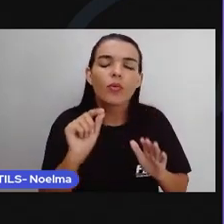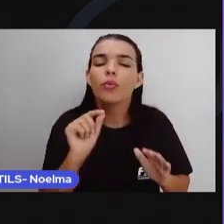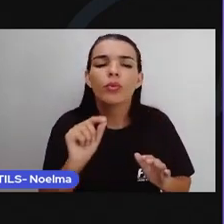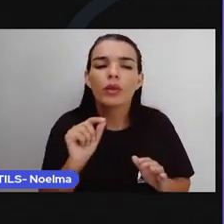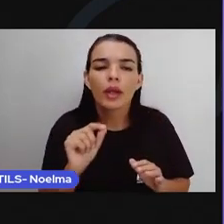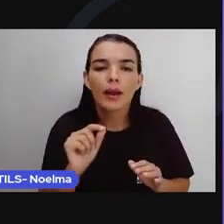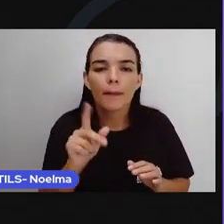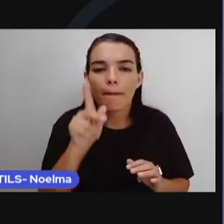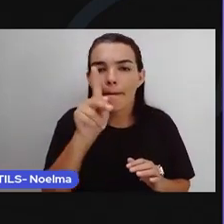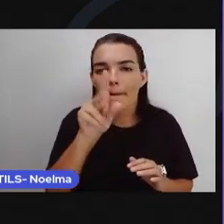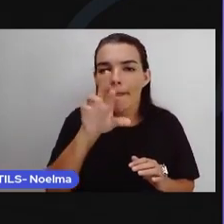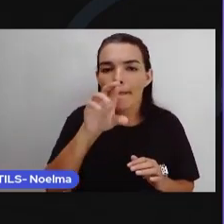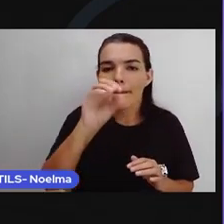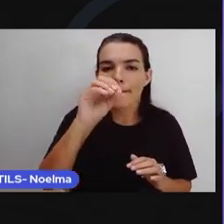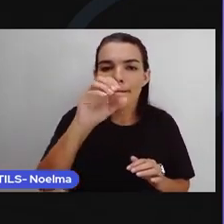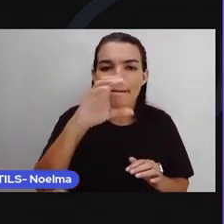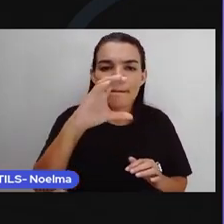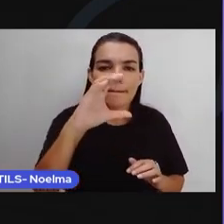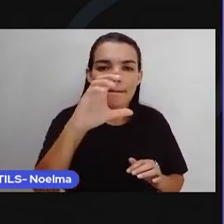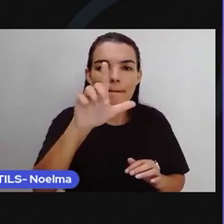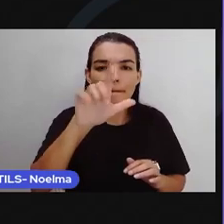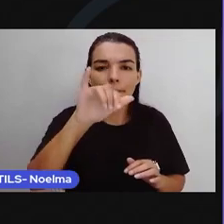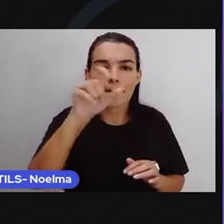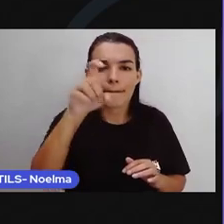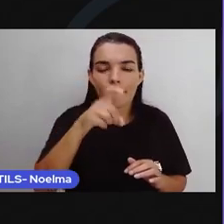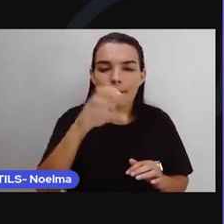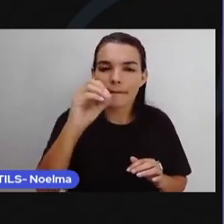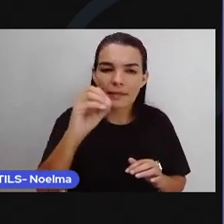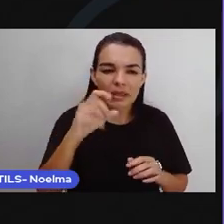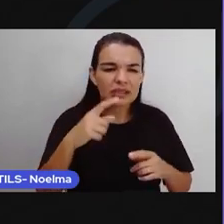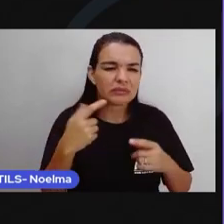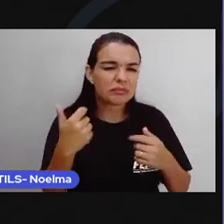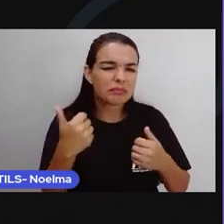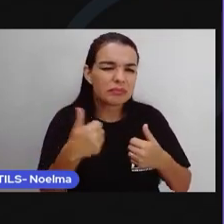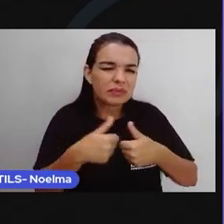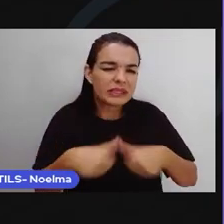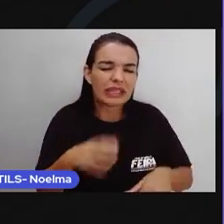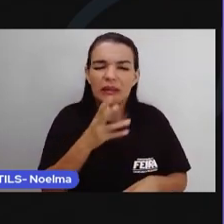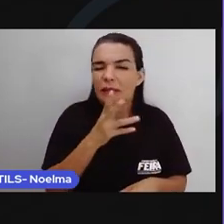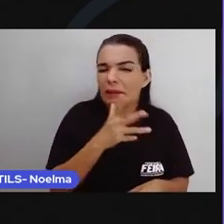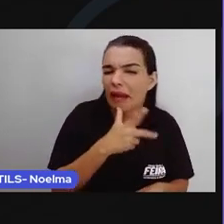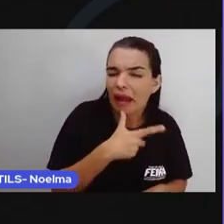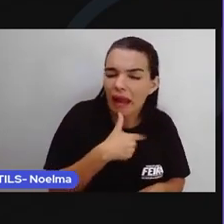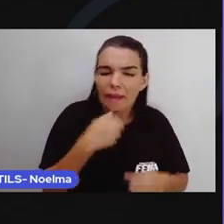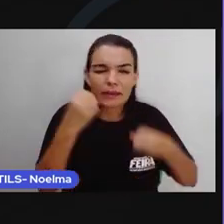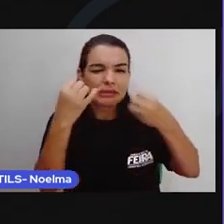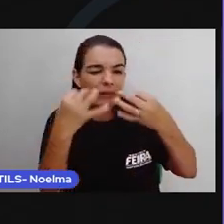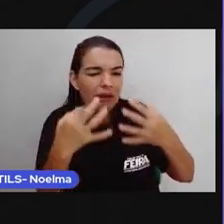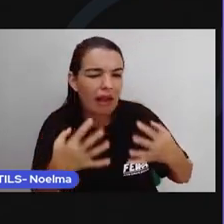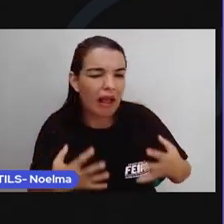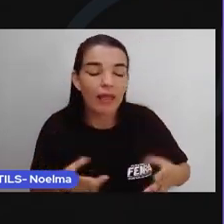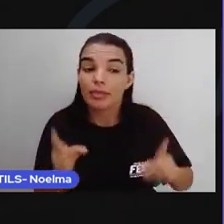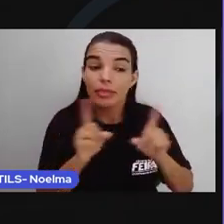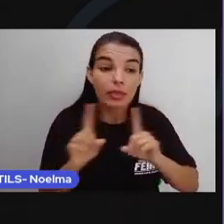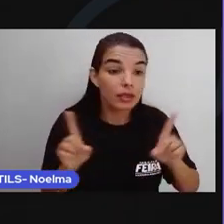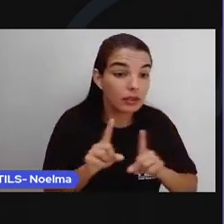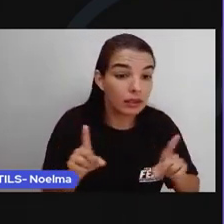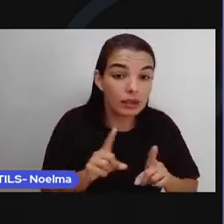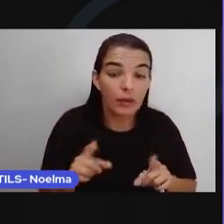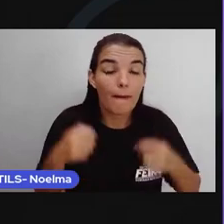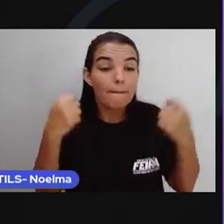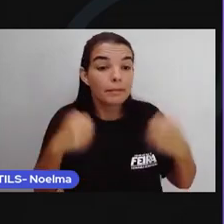aquela palavra que designa aquele texto que é muito enrolado, que demora demais a falar o que tem que ser dito, dá muitas